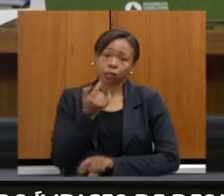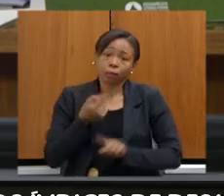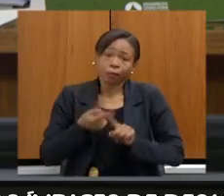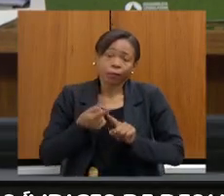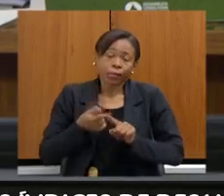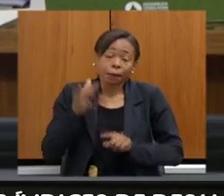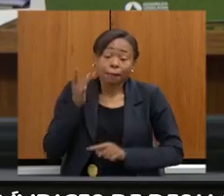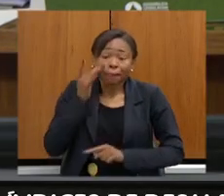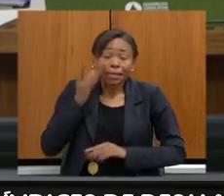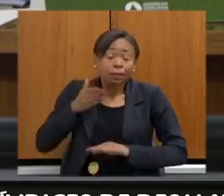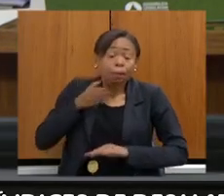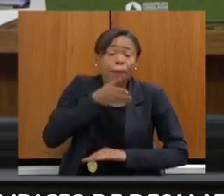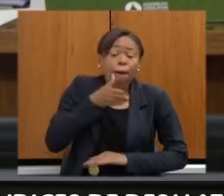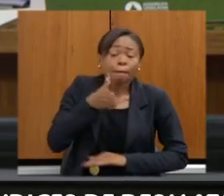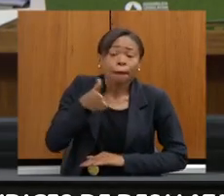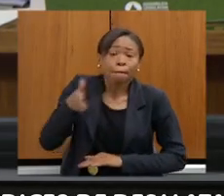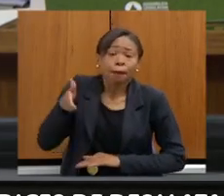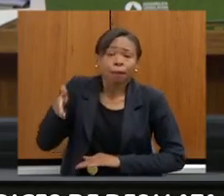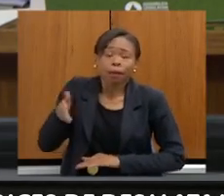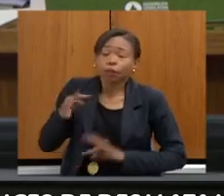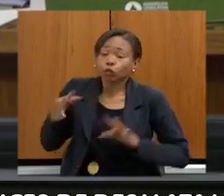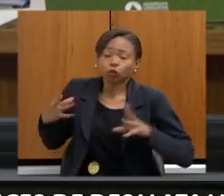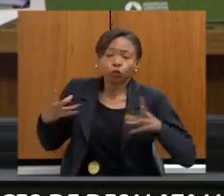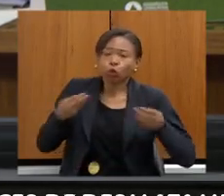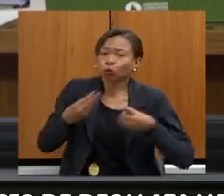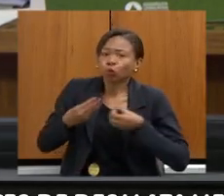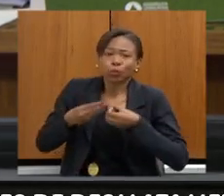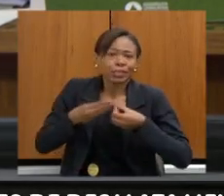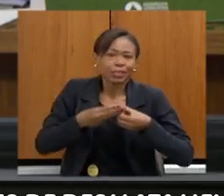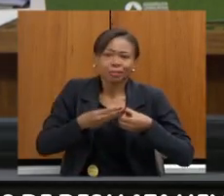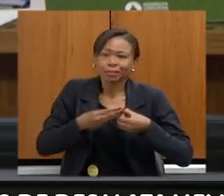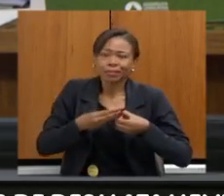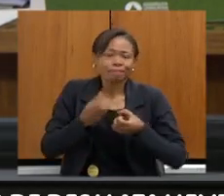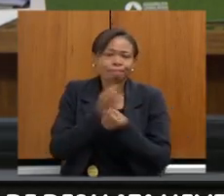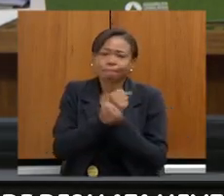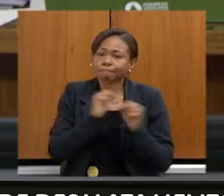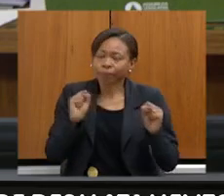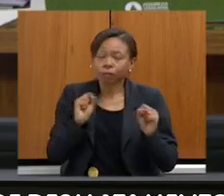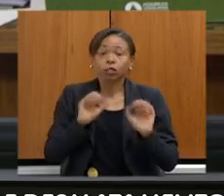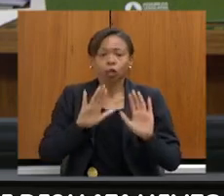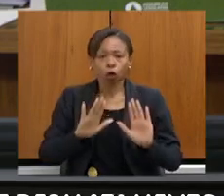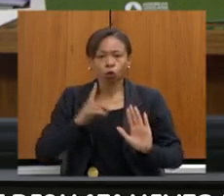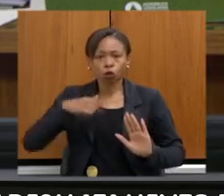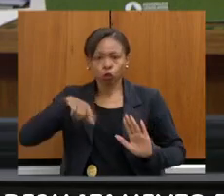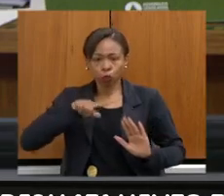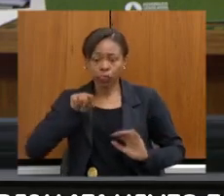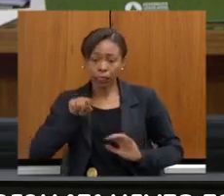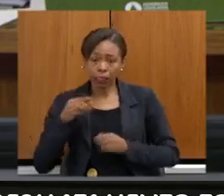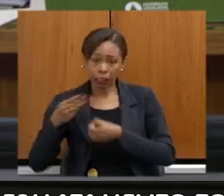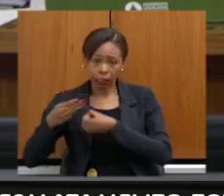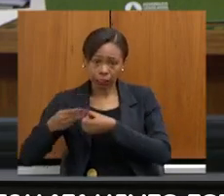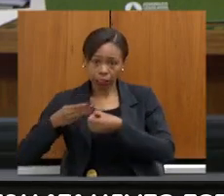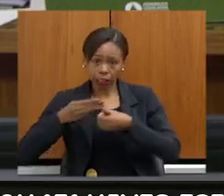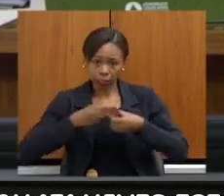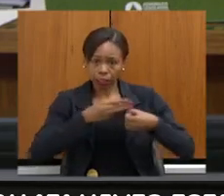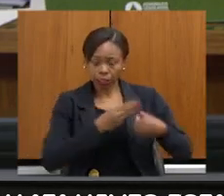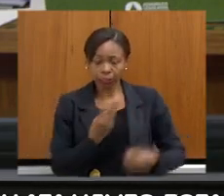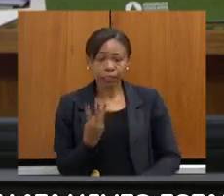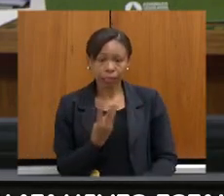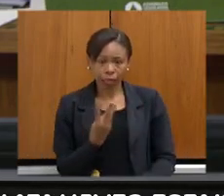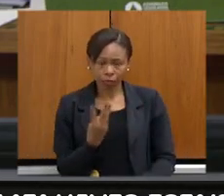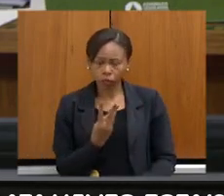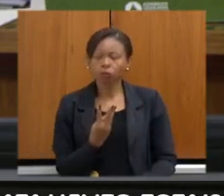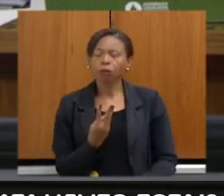em todos os municípios em todos os momentos. Então, estamos intensificando esses municípios, esses municípios são prioritários no nosso plano de combate ao